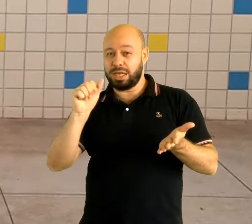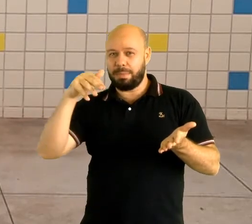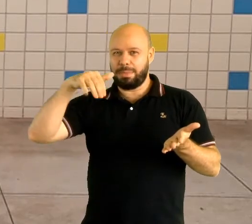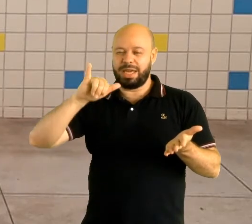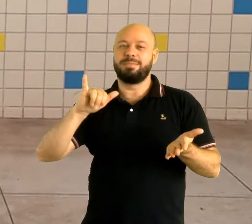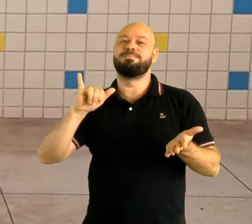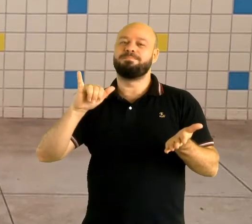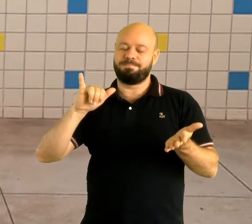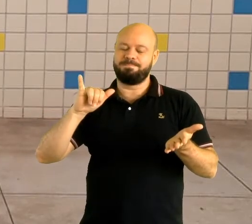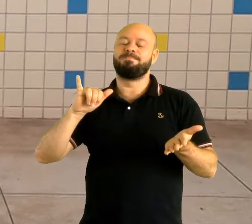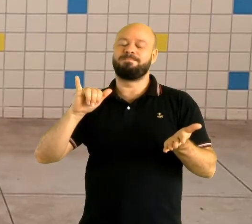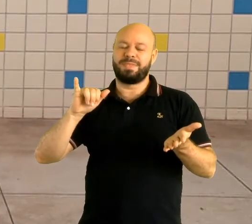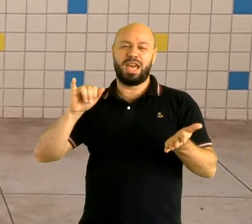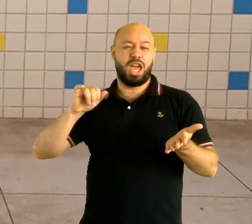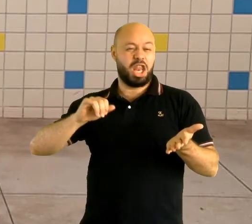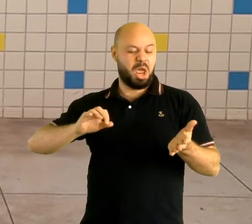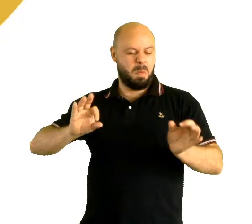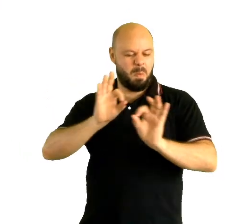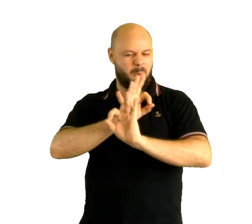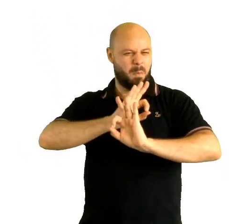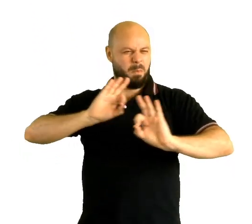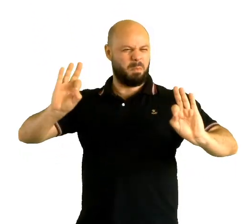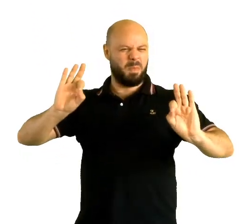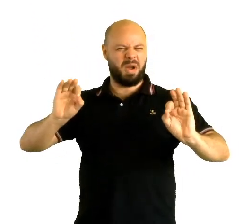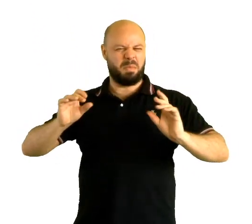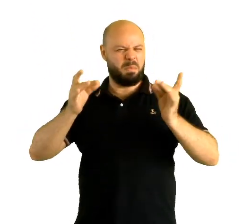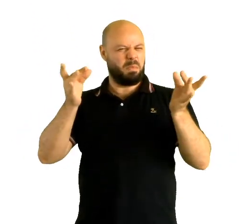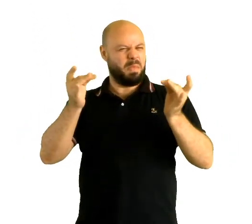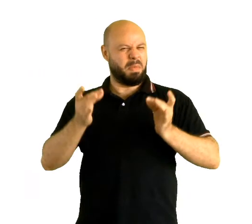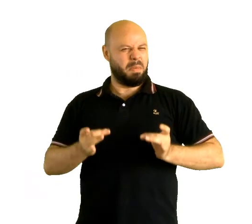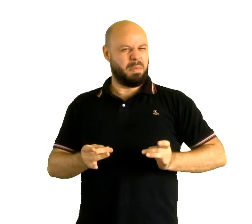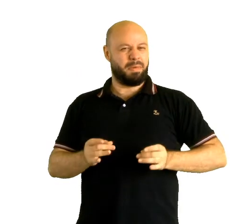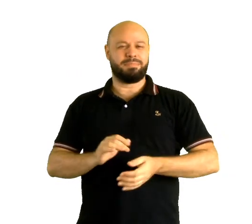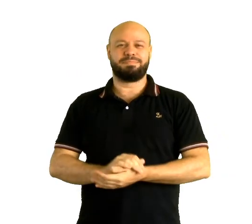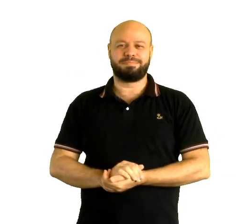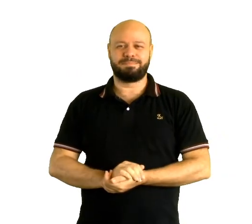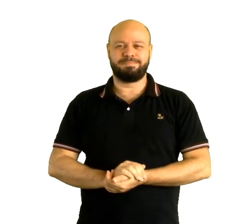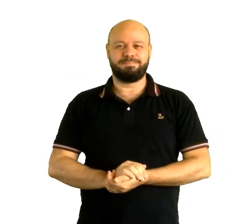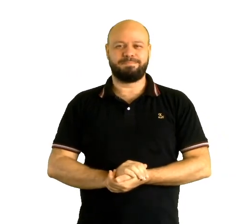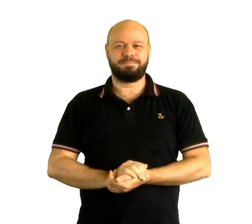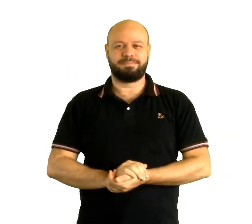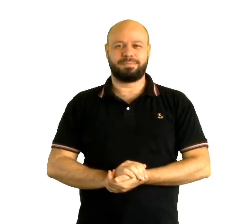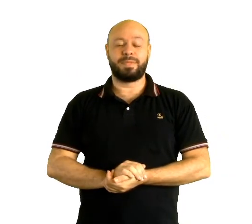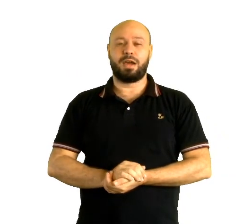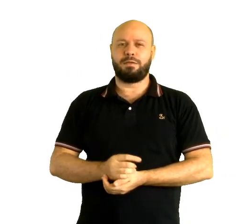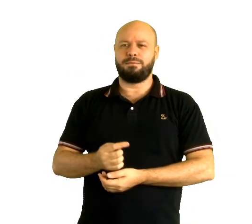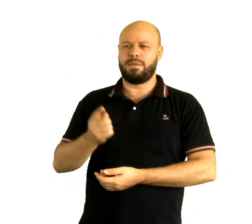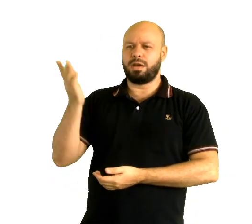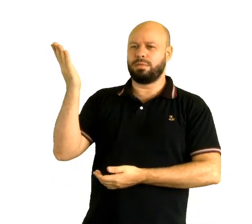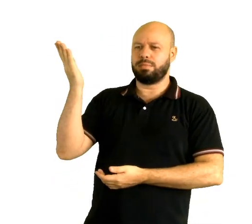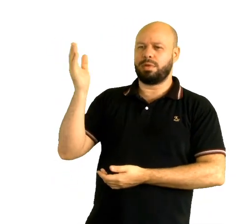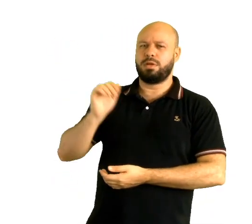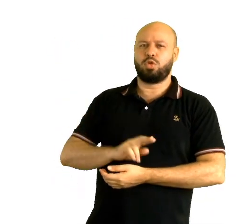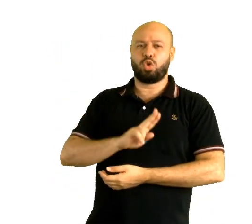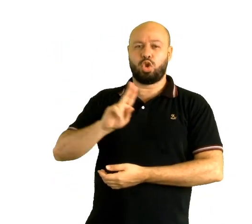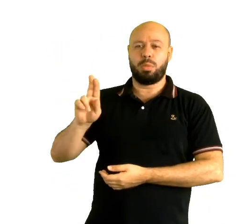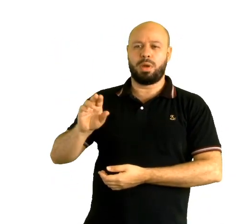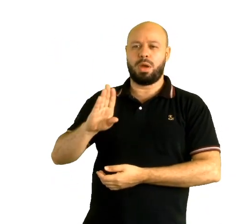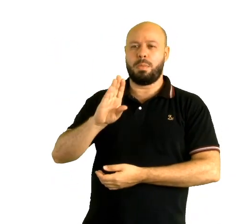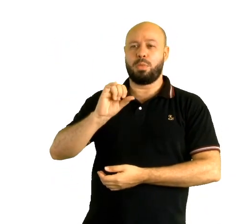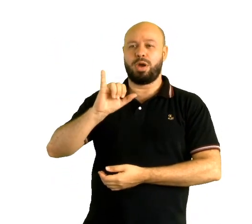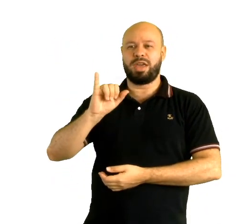Esse artista arrasa nos detalhes. Essa obra se chama O Boi